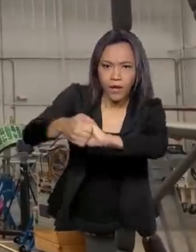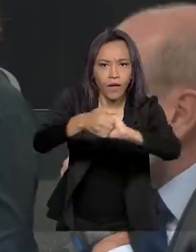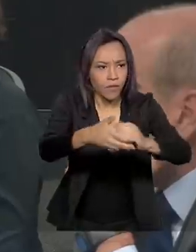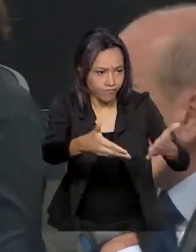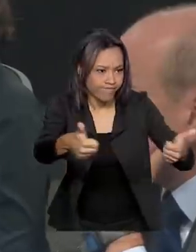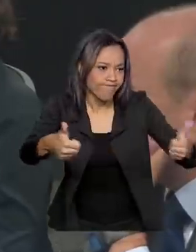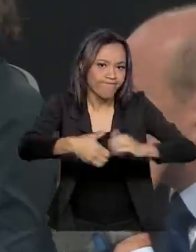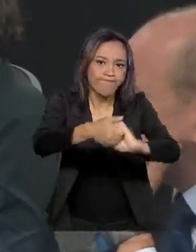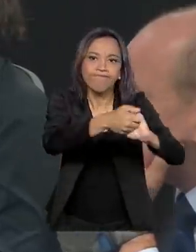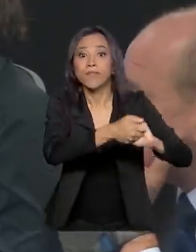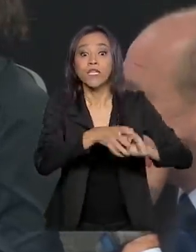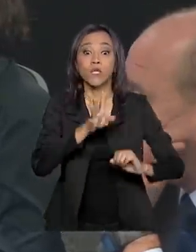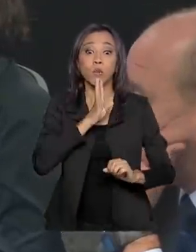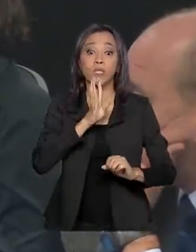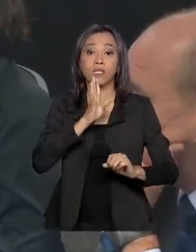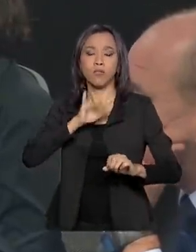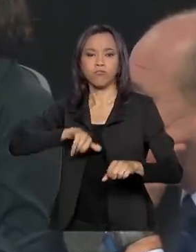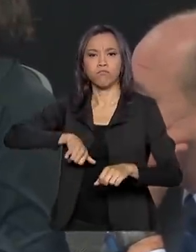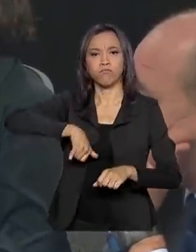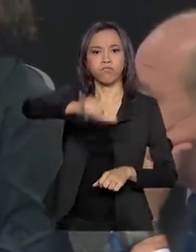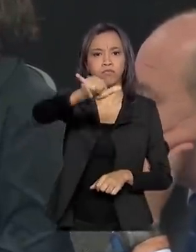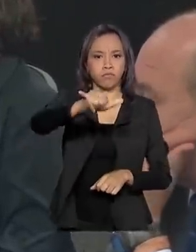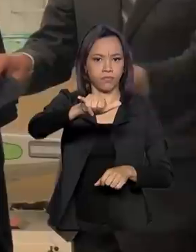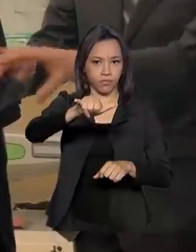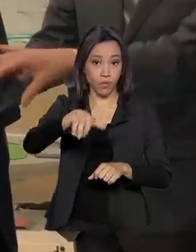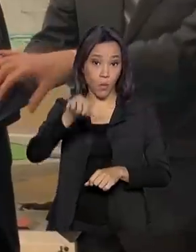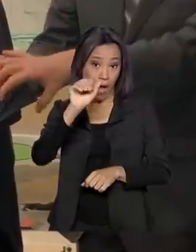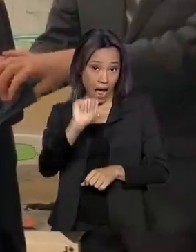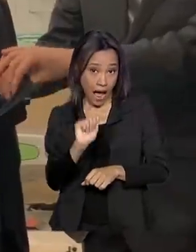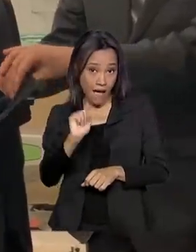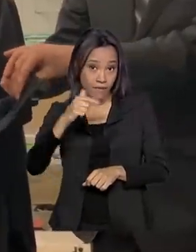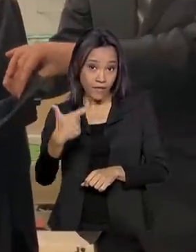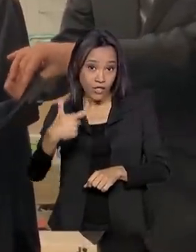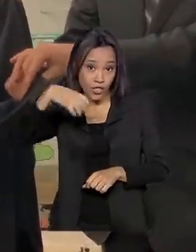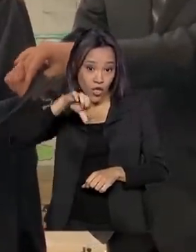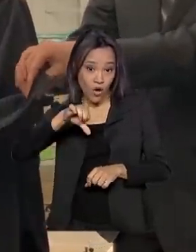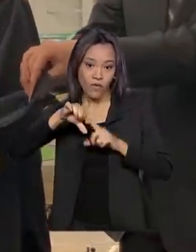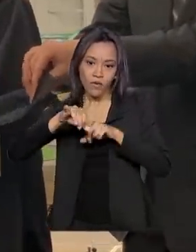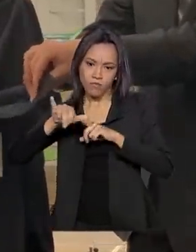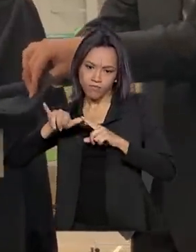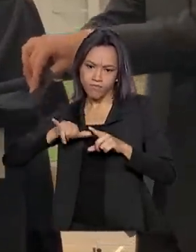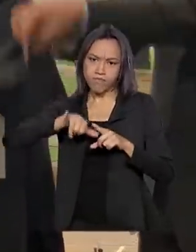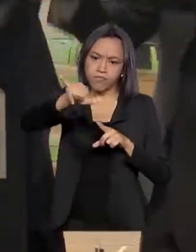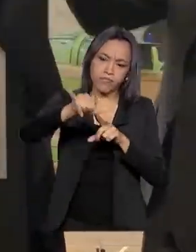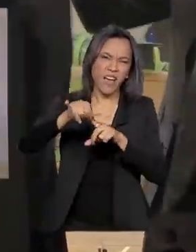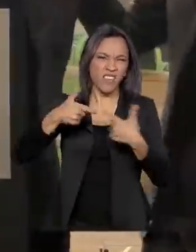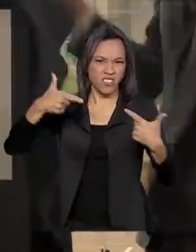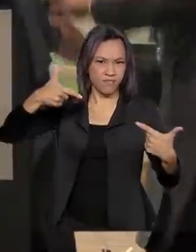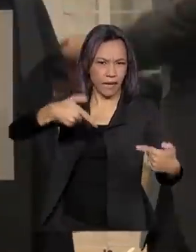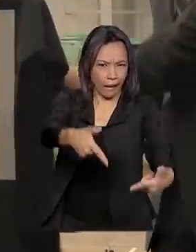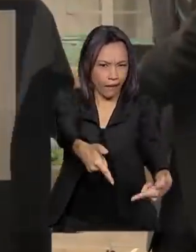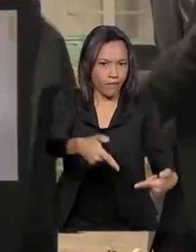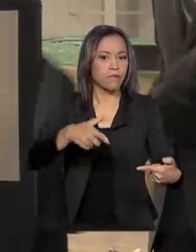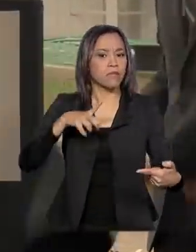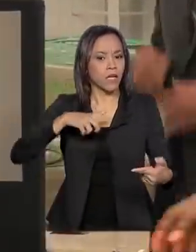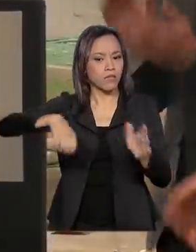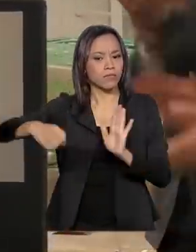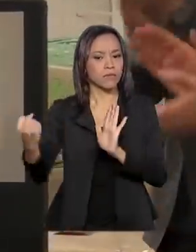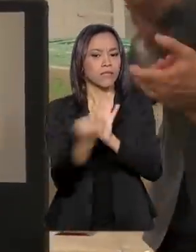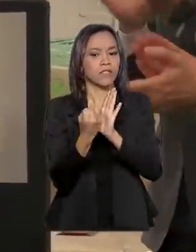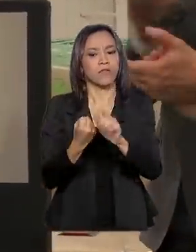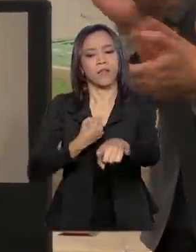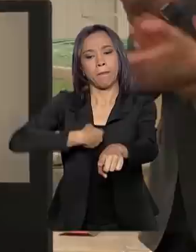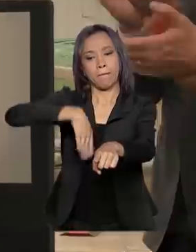conheceu o Super Tucano A-29. É a única aeronave de ataque leve com um certificado de tipo